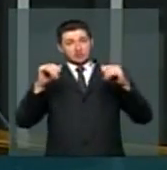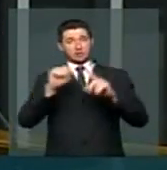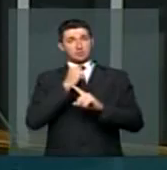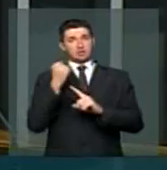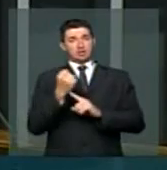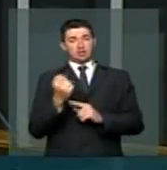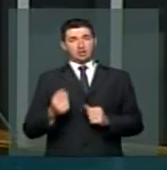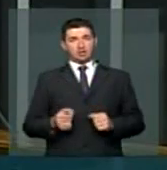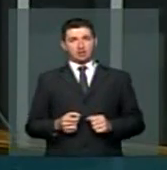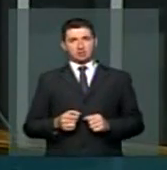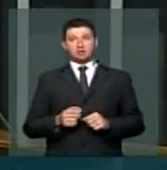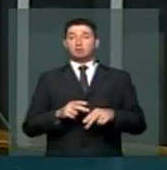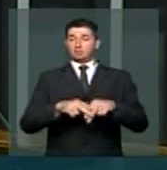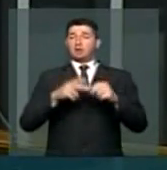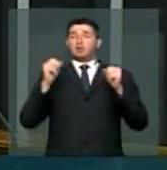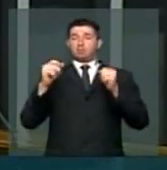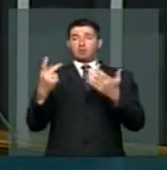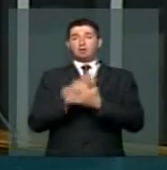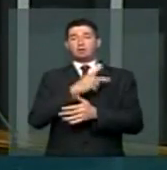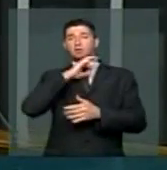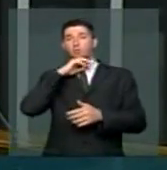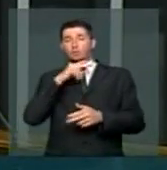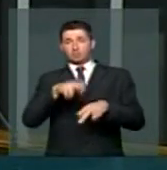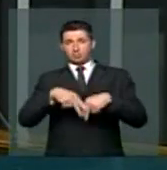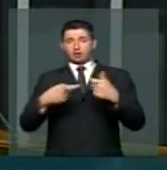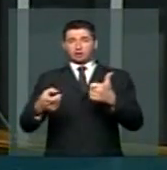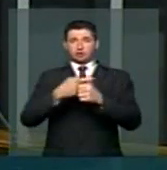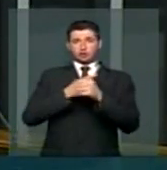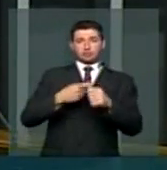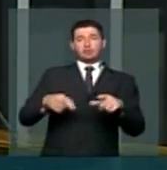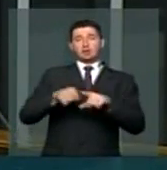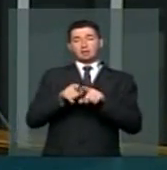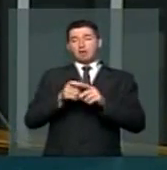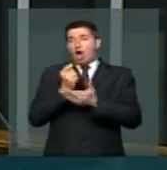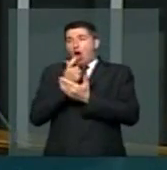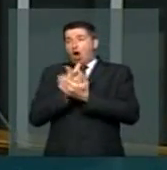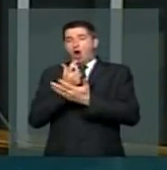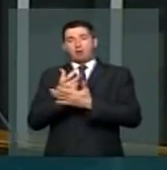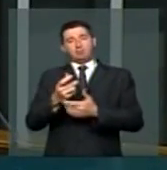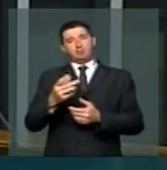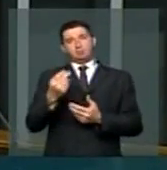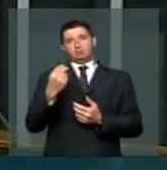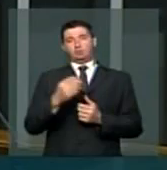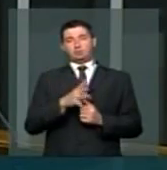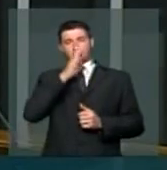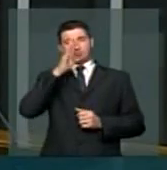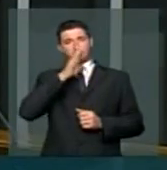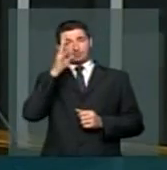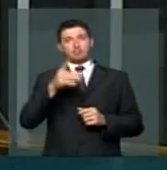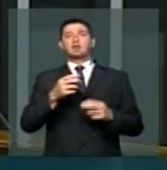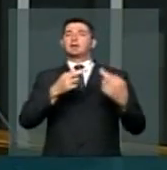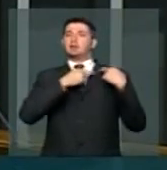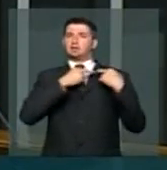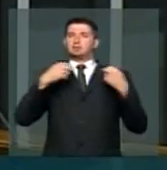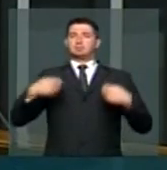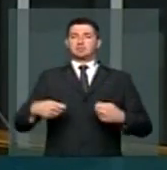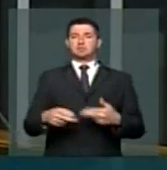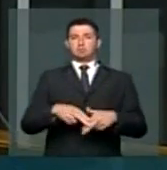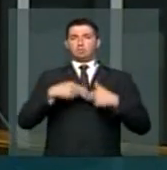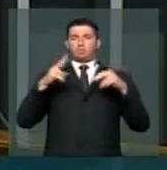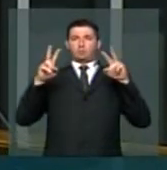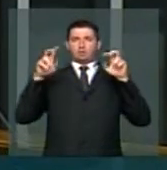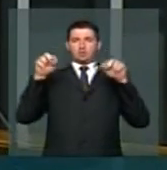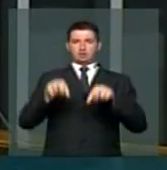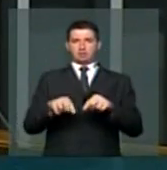consequências do consumismo e do endividamento. Precisamos ter responsabilidade em relação a este tema